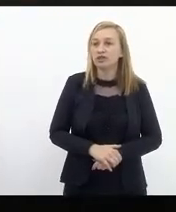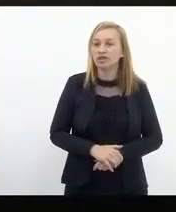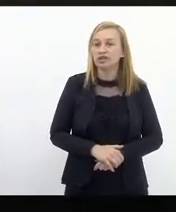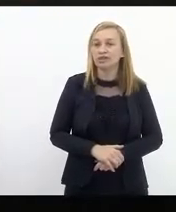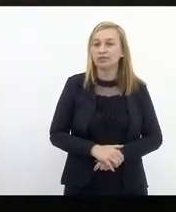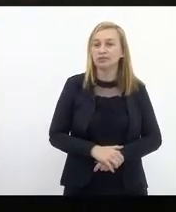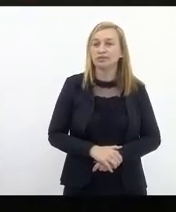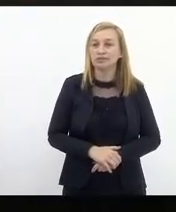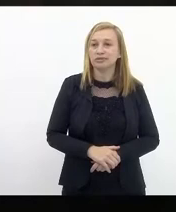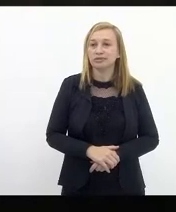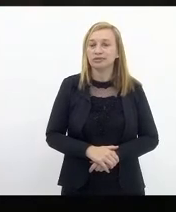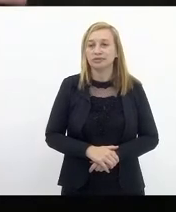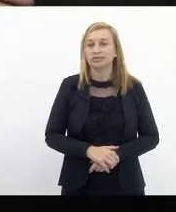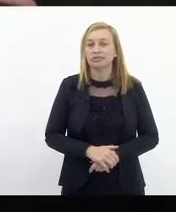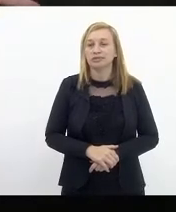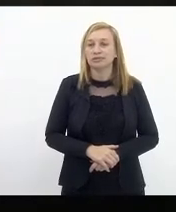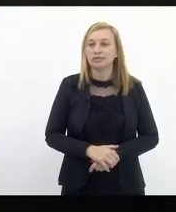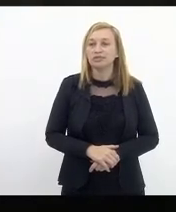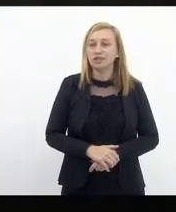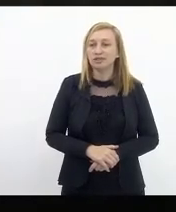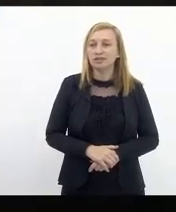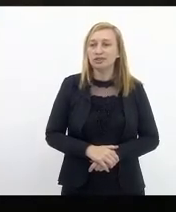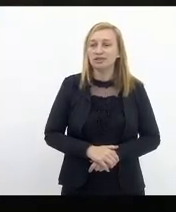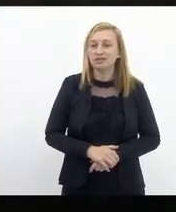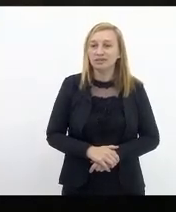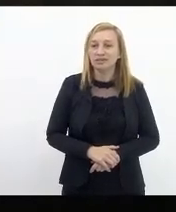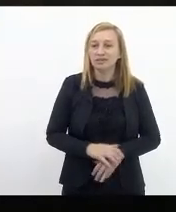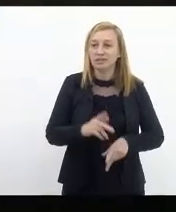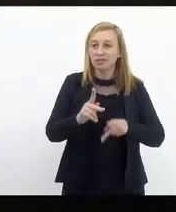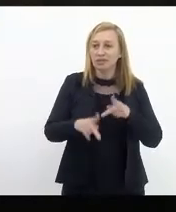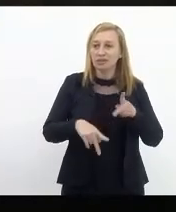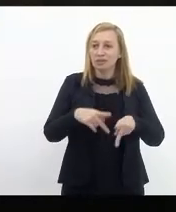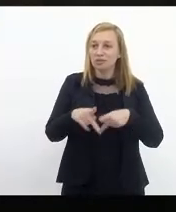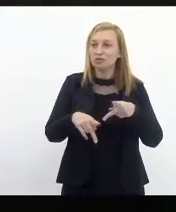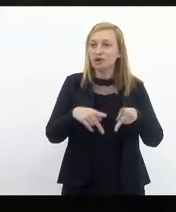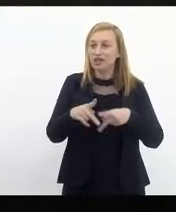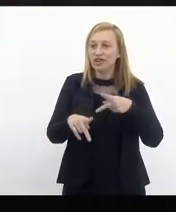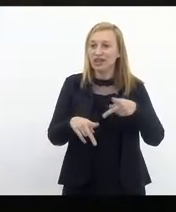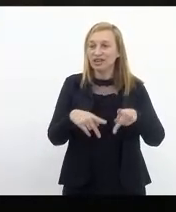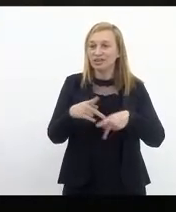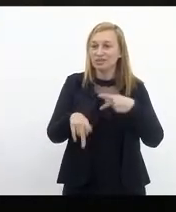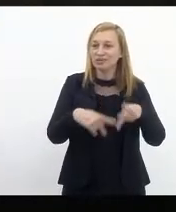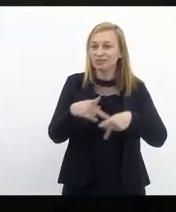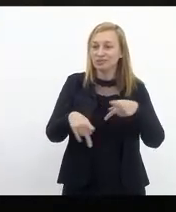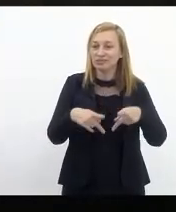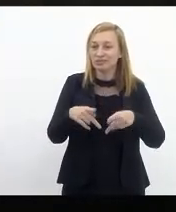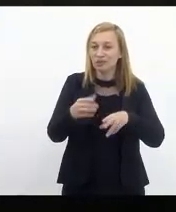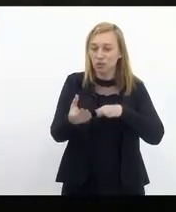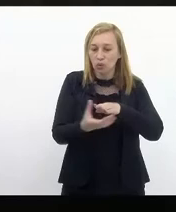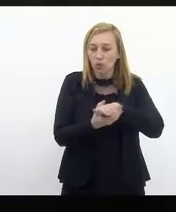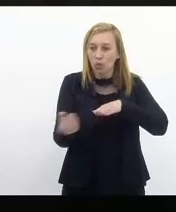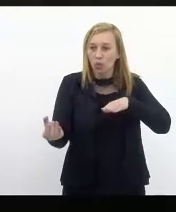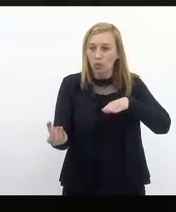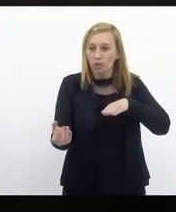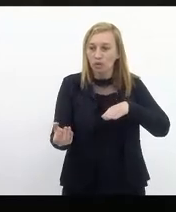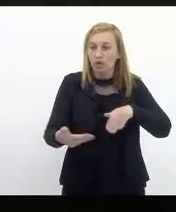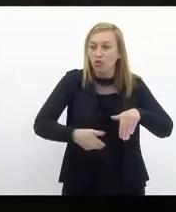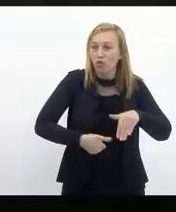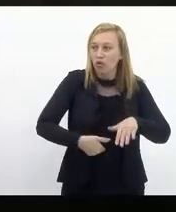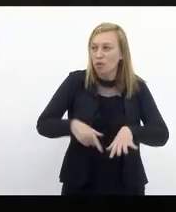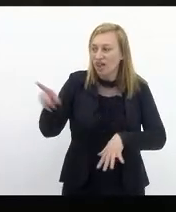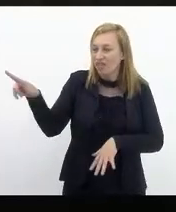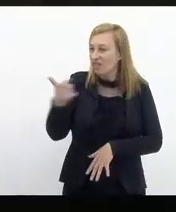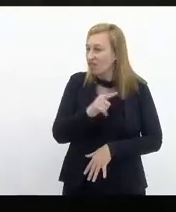participando da manifestação nós não vimos o povo descalço o povo que passa fome lá dentro não